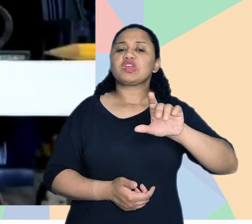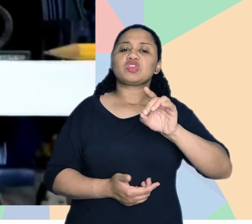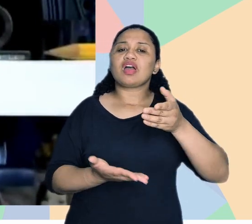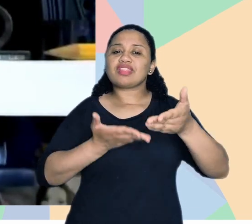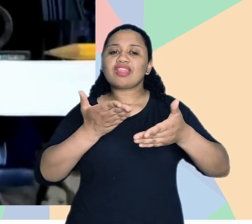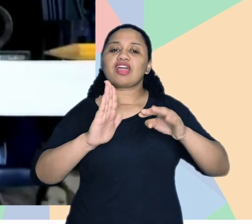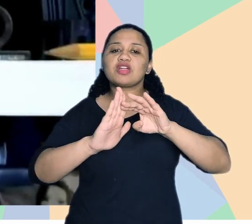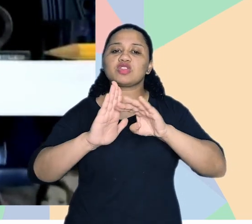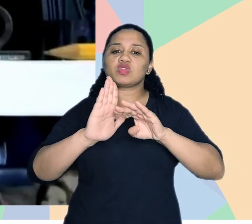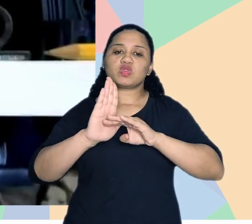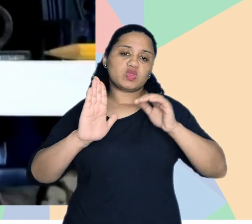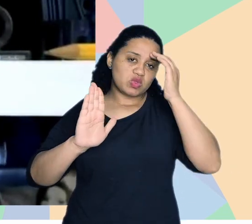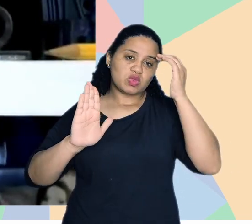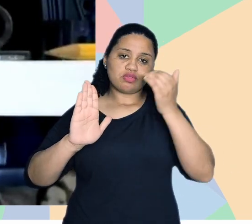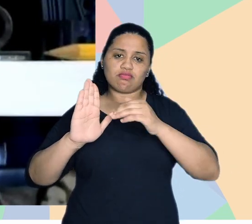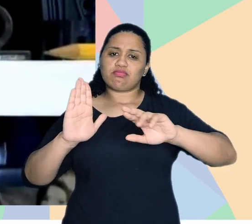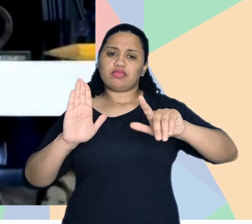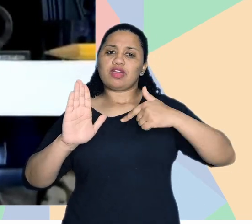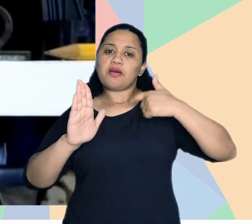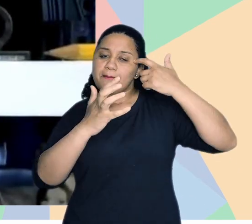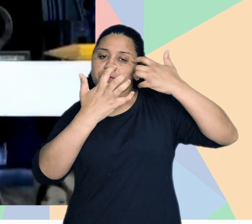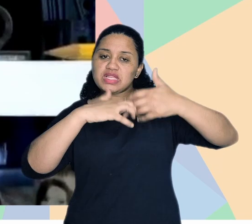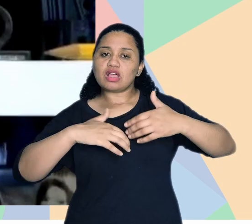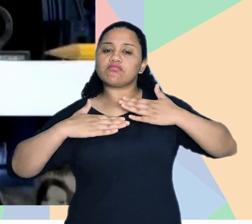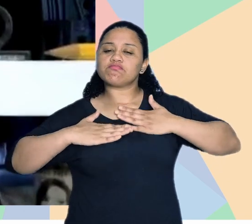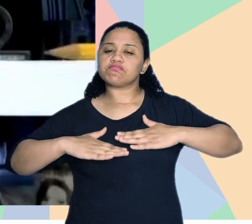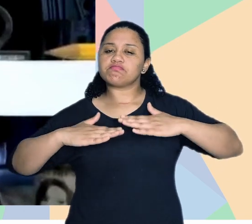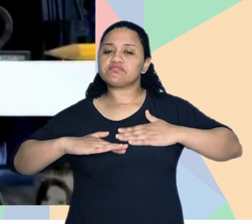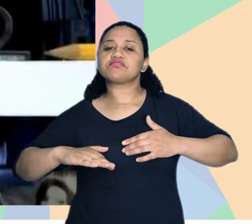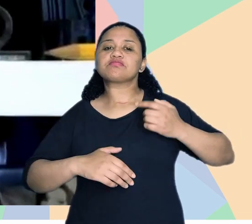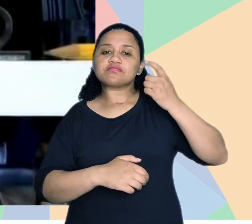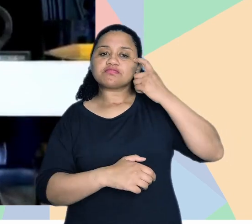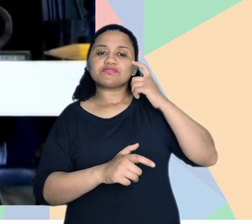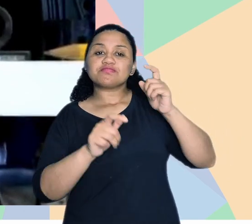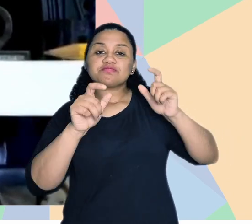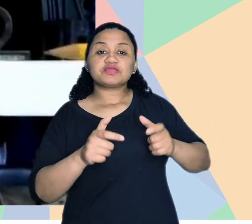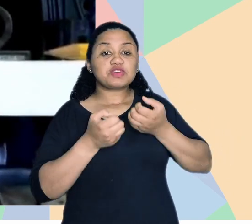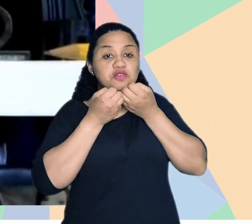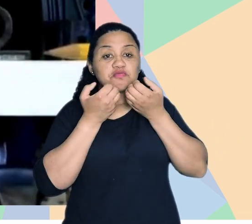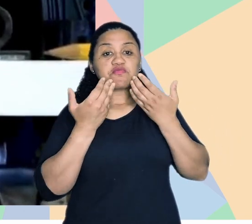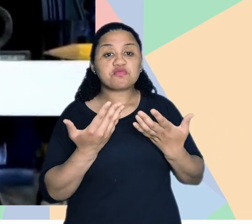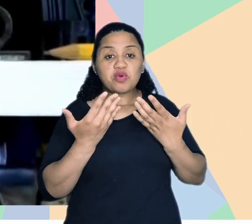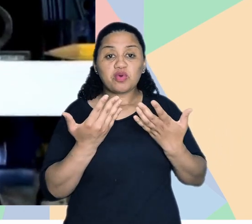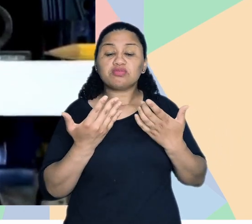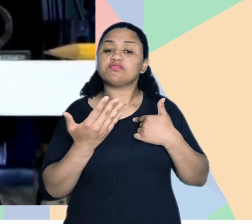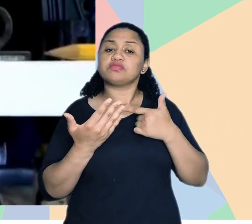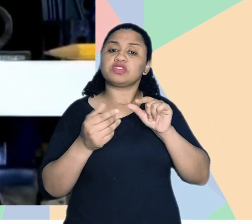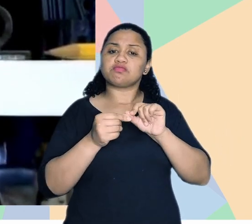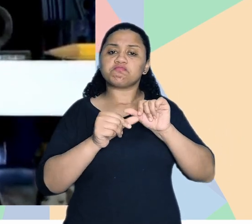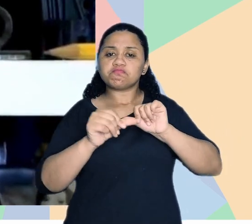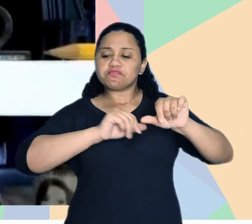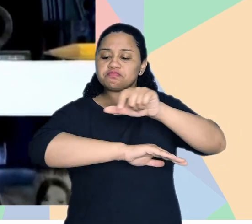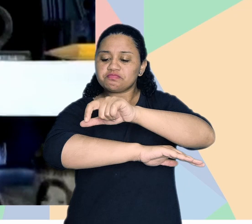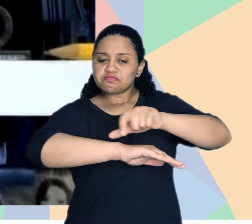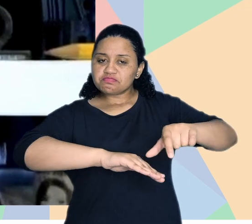e isso não é só atender norma, né, é pensar em conforto, é pensar em um espaço agradável,